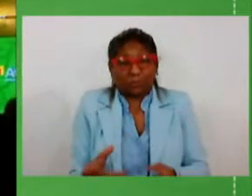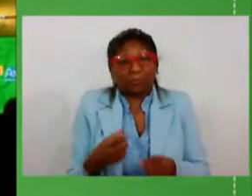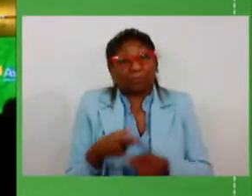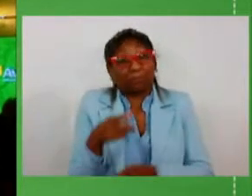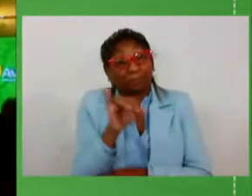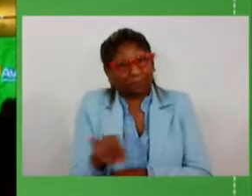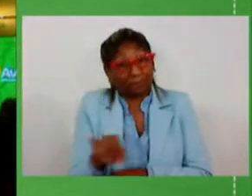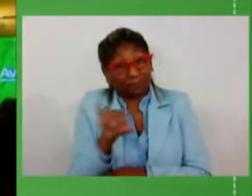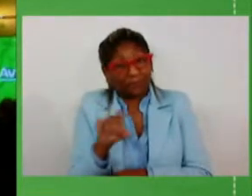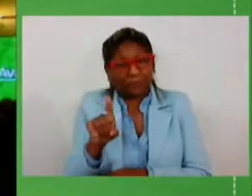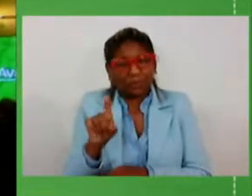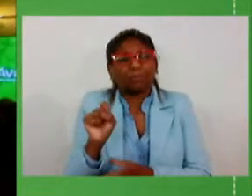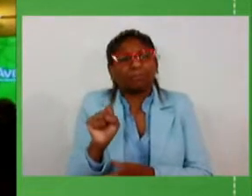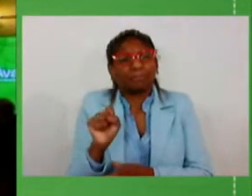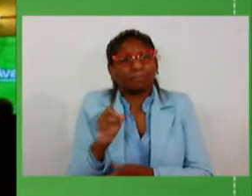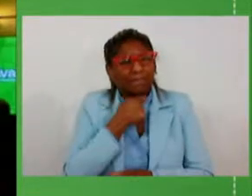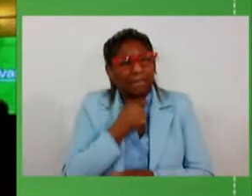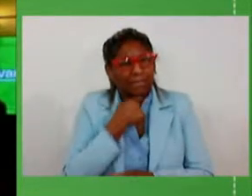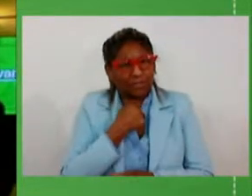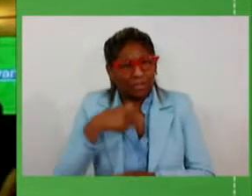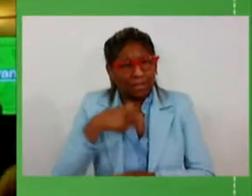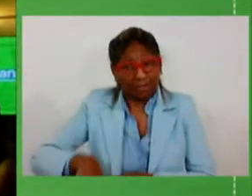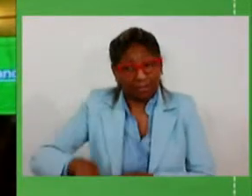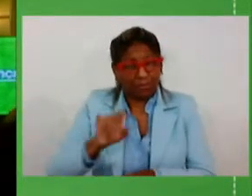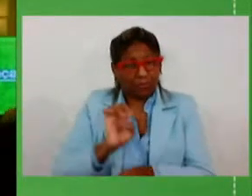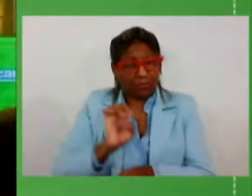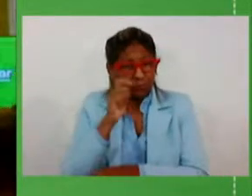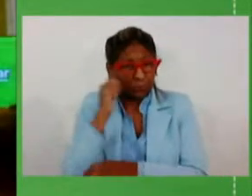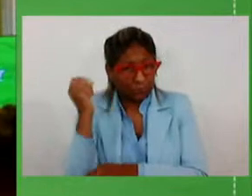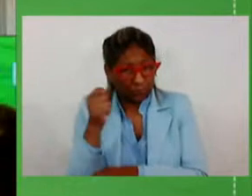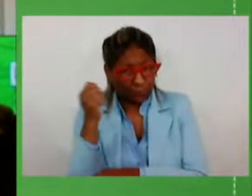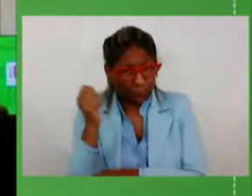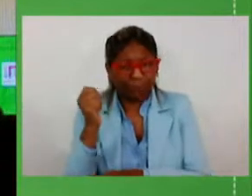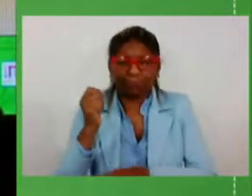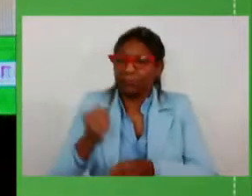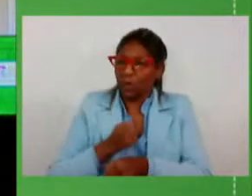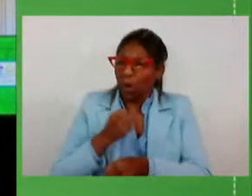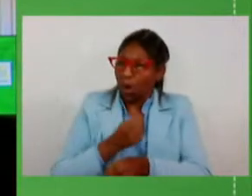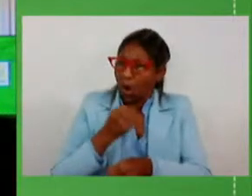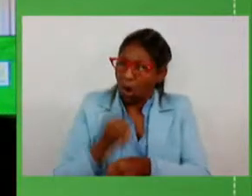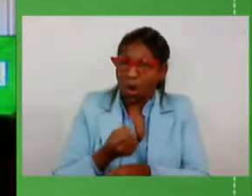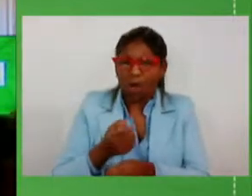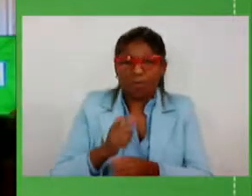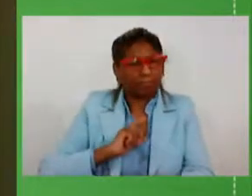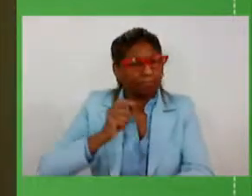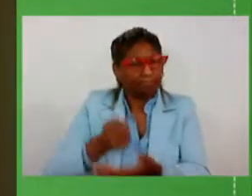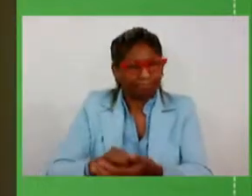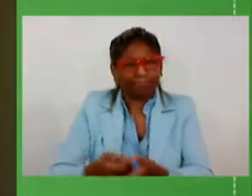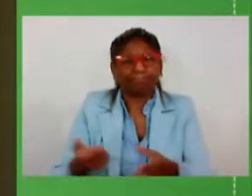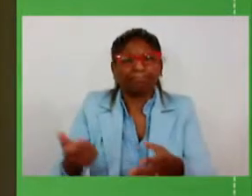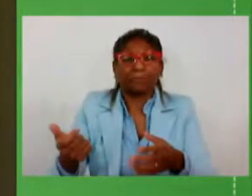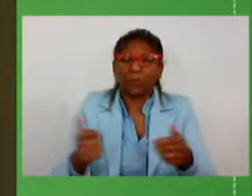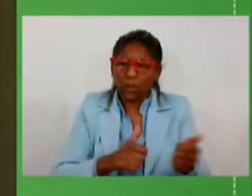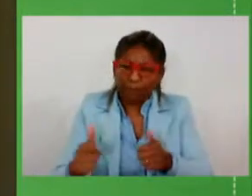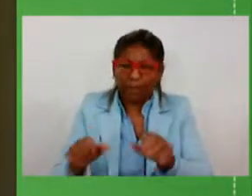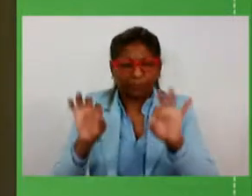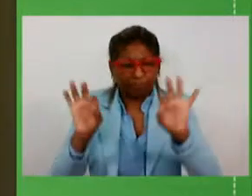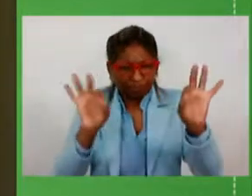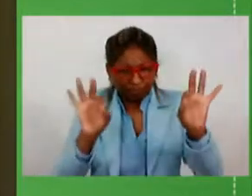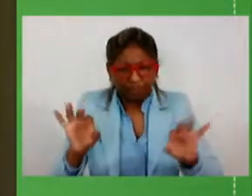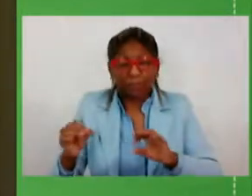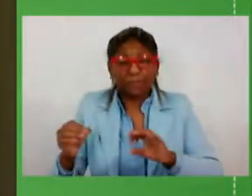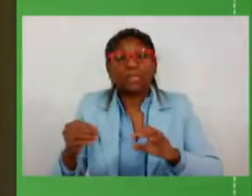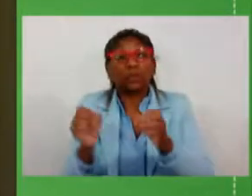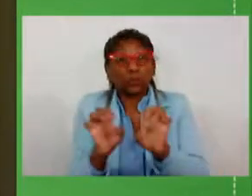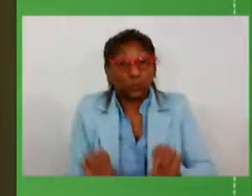garantindo ao governo do Rio do Sul a condição de fazer obras investimentos qualificados para a nossa infraestrutura para a